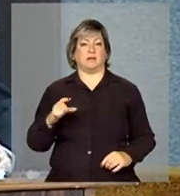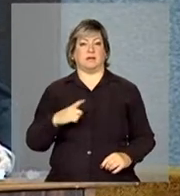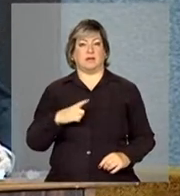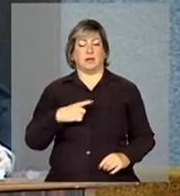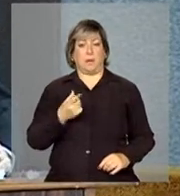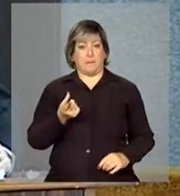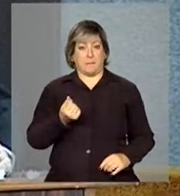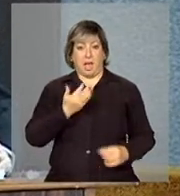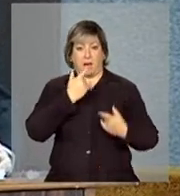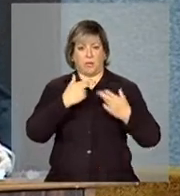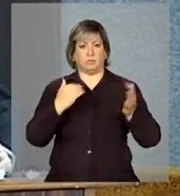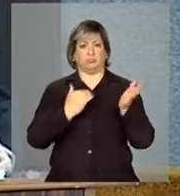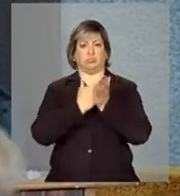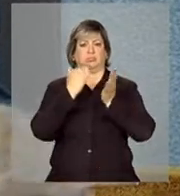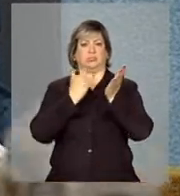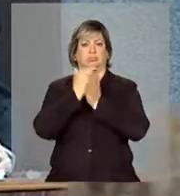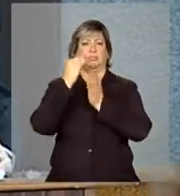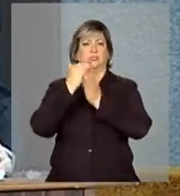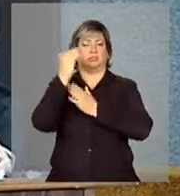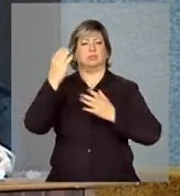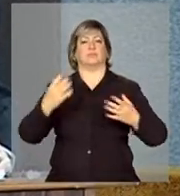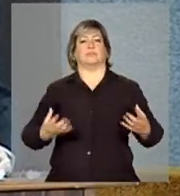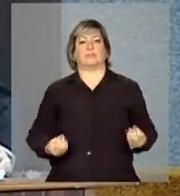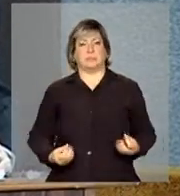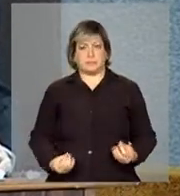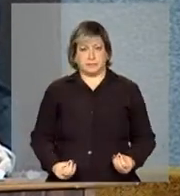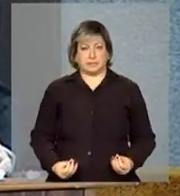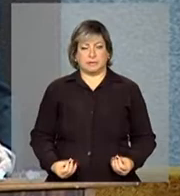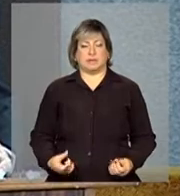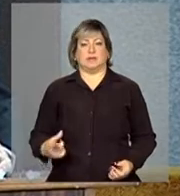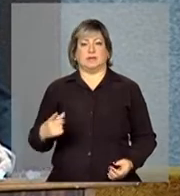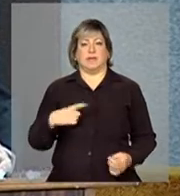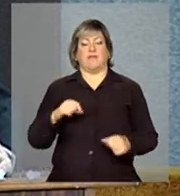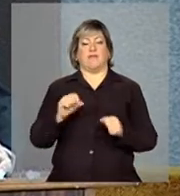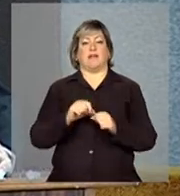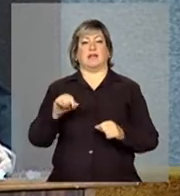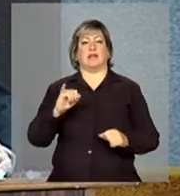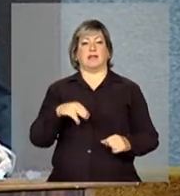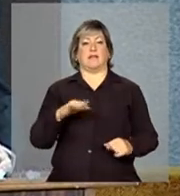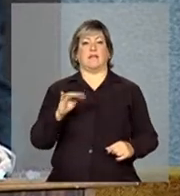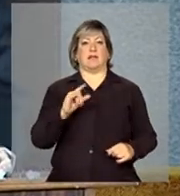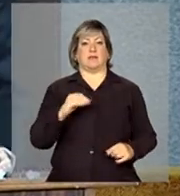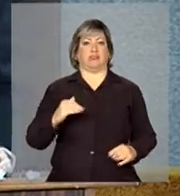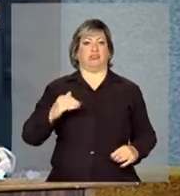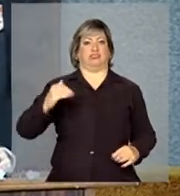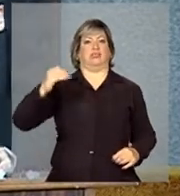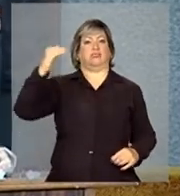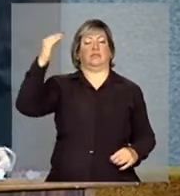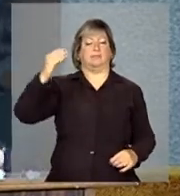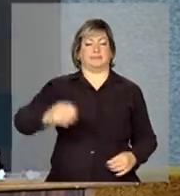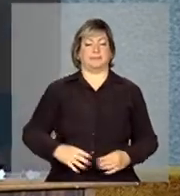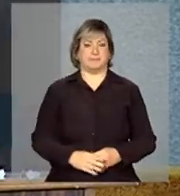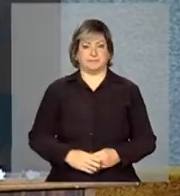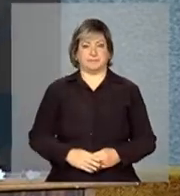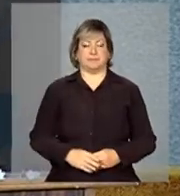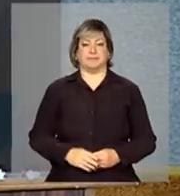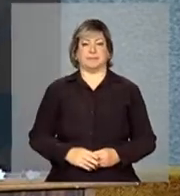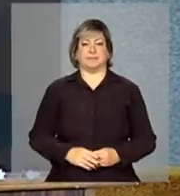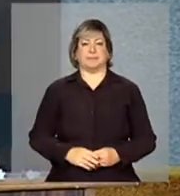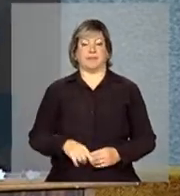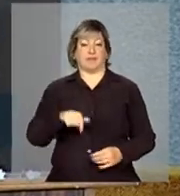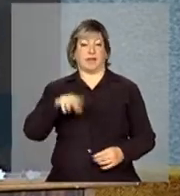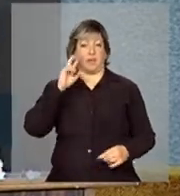os preços de alimentos têm sido realmente um fator que tem pressionado a inflação para cima. Dentro de